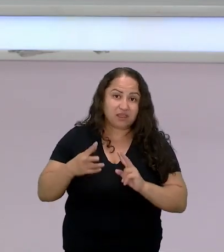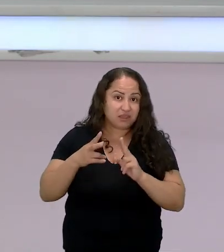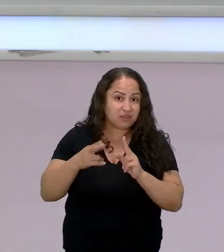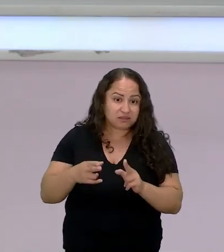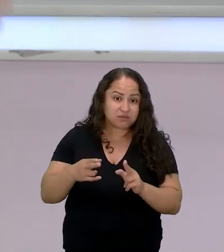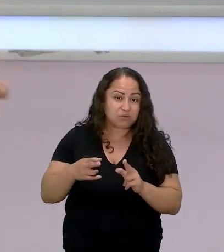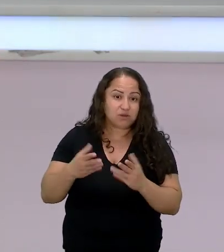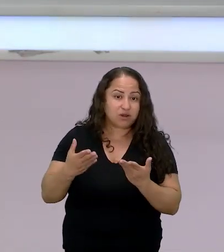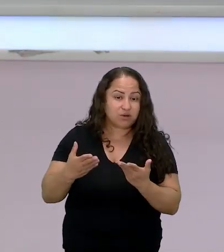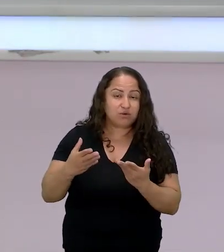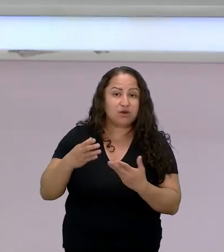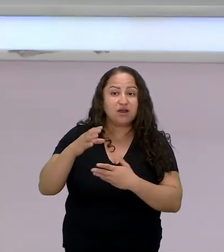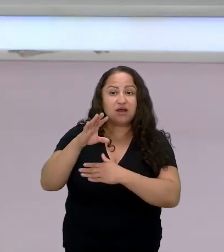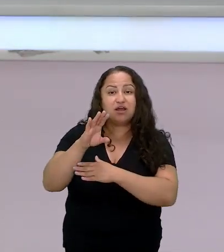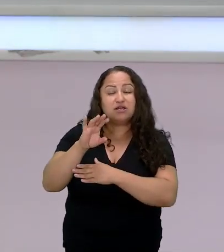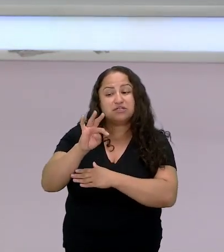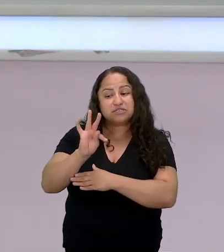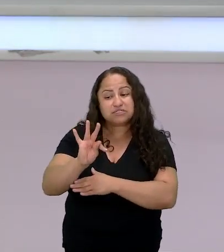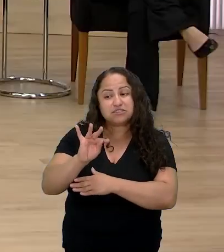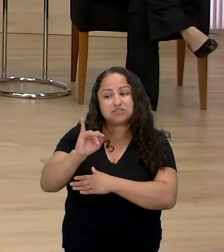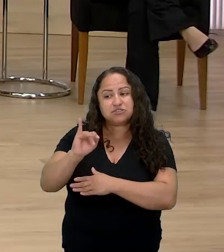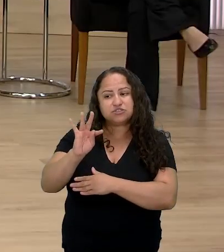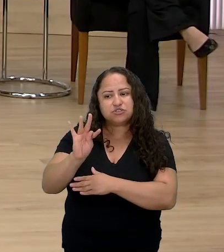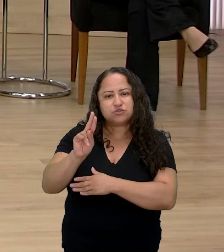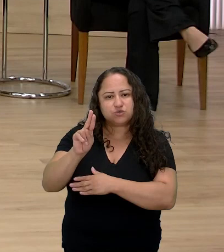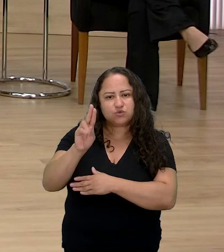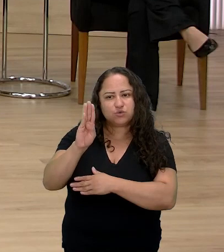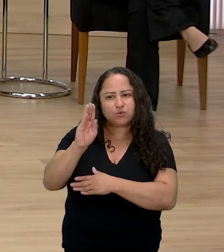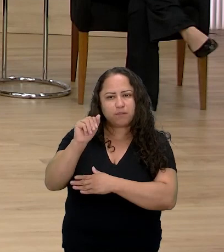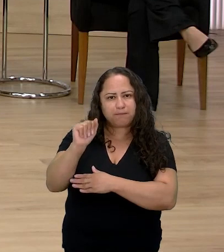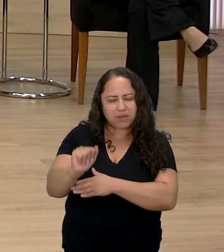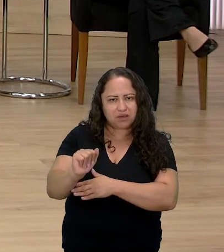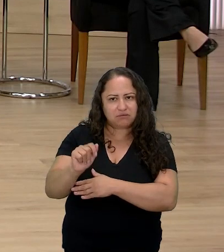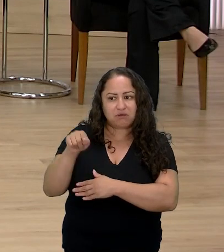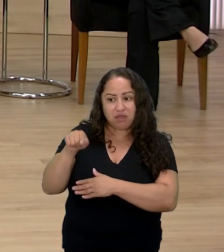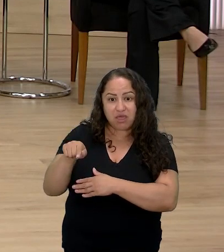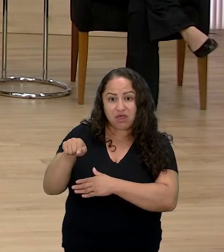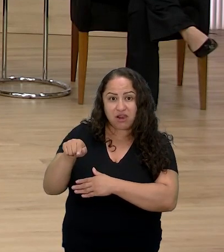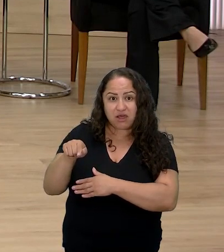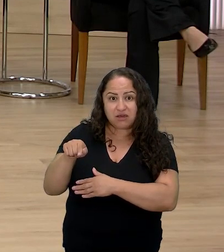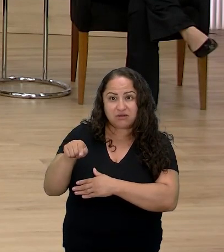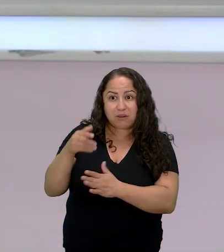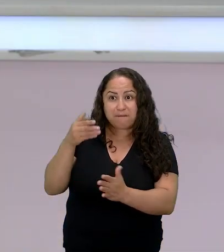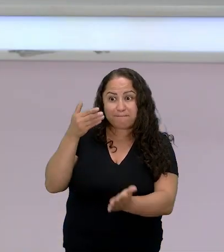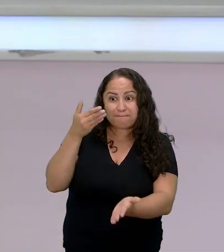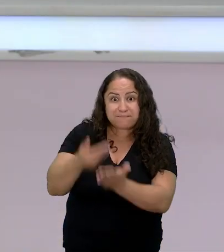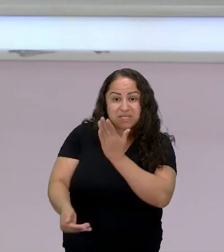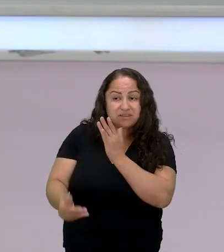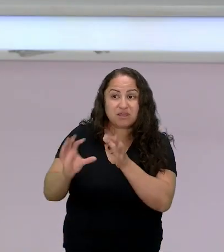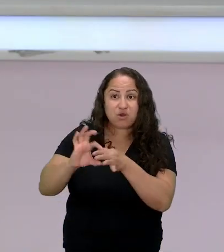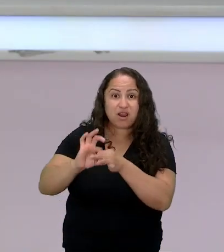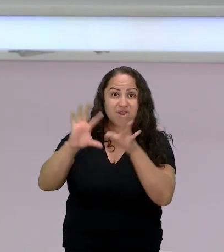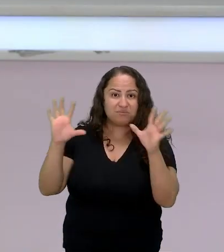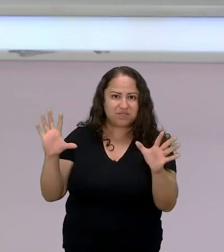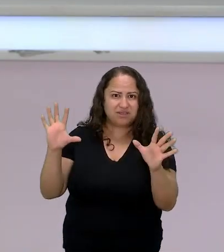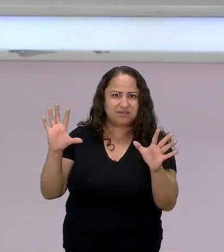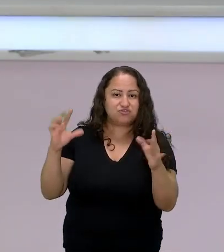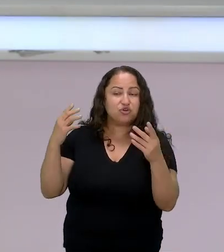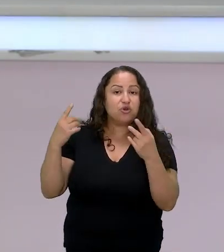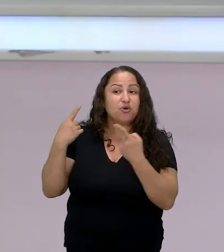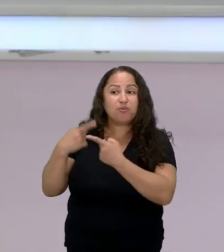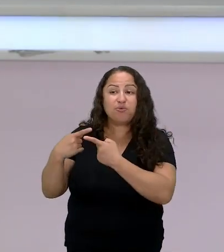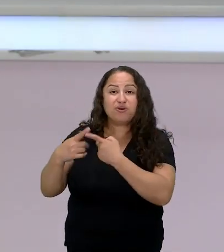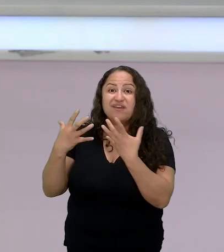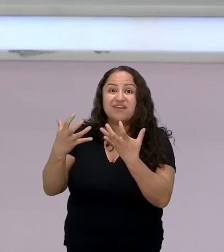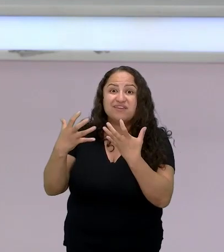aconteceu com a tituba ela perdeu sua liberdade para viver com